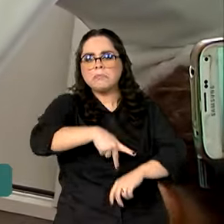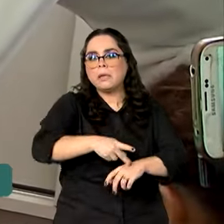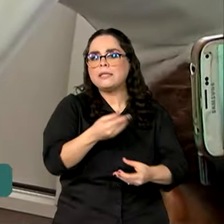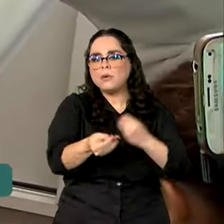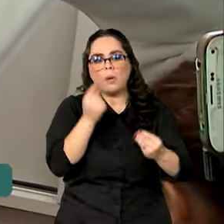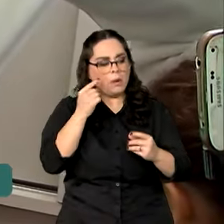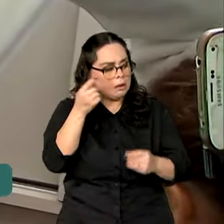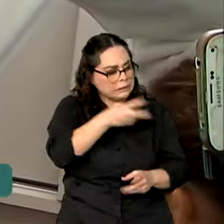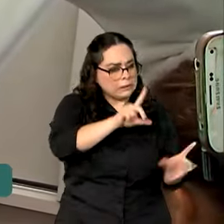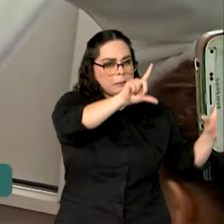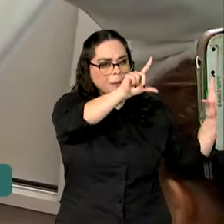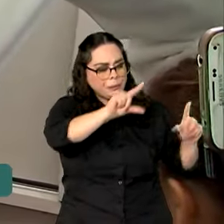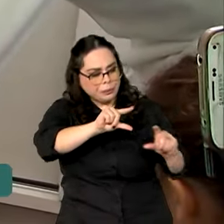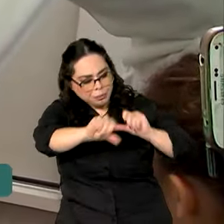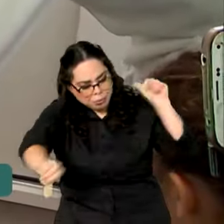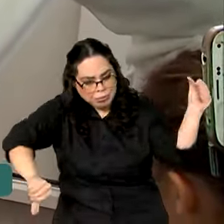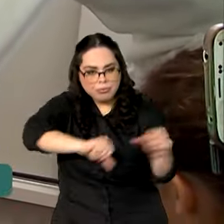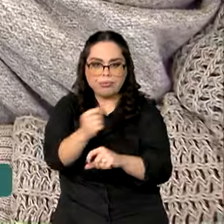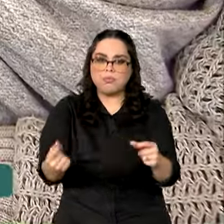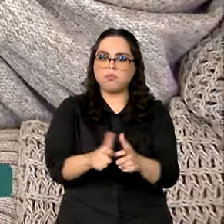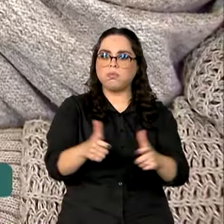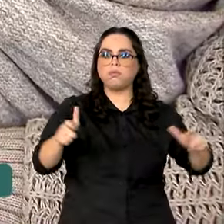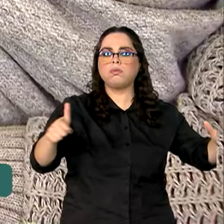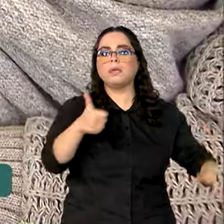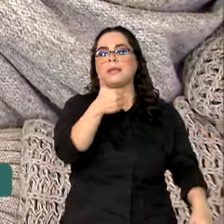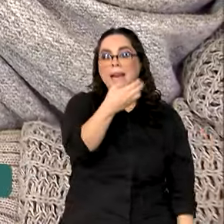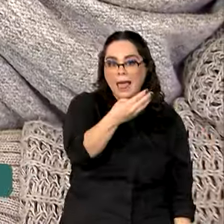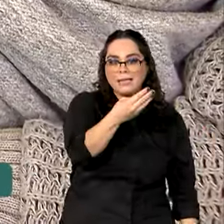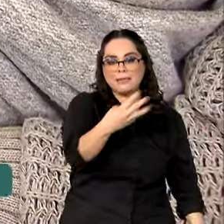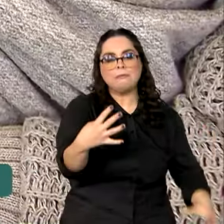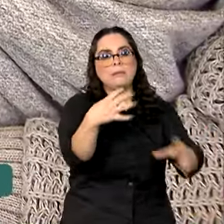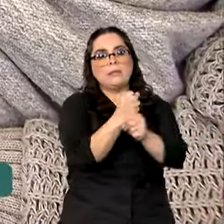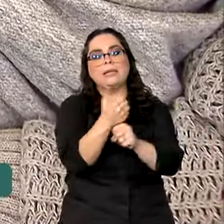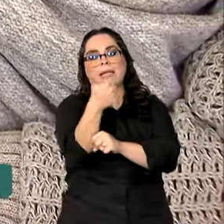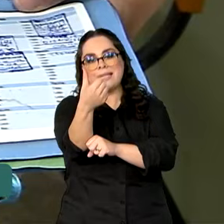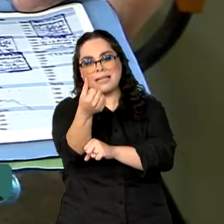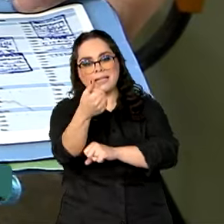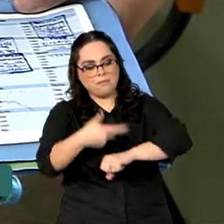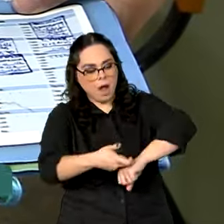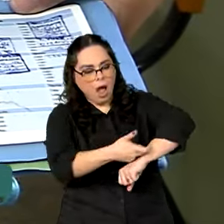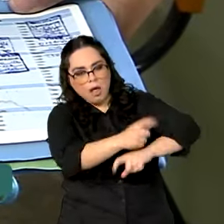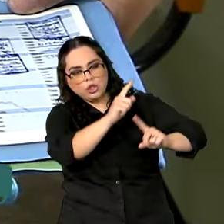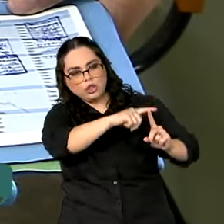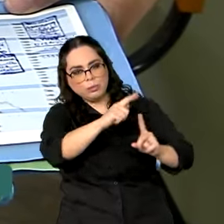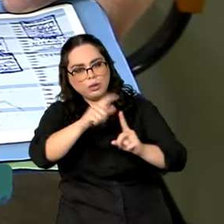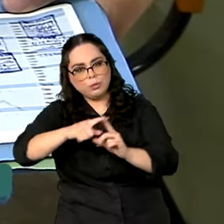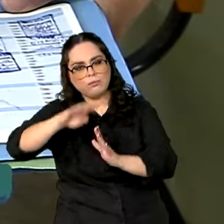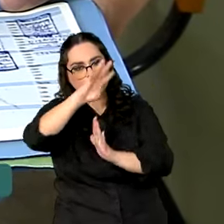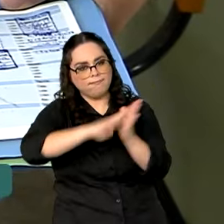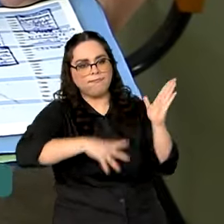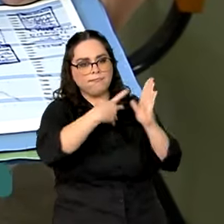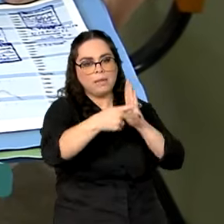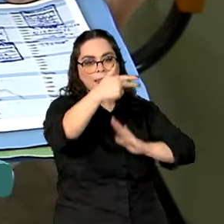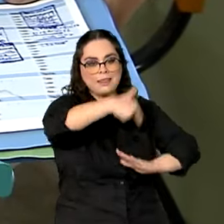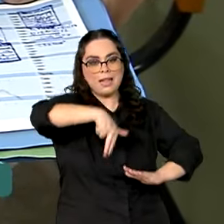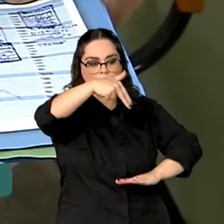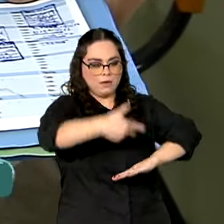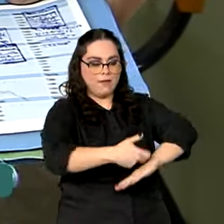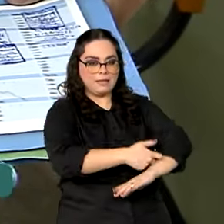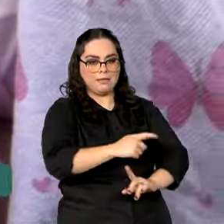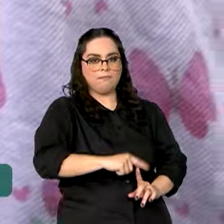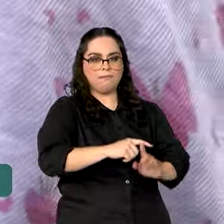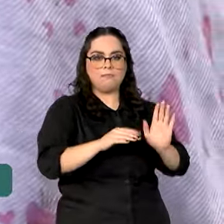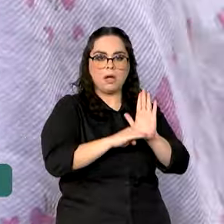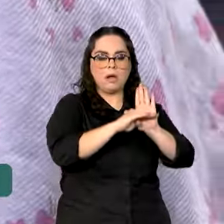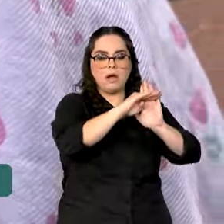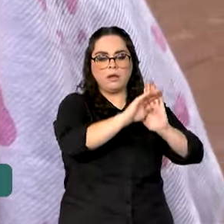reverteu essa tendência para 13 dos 16 imunizantes do calendário nacional de vacinação.